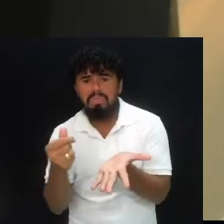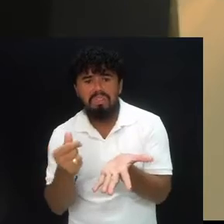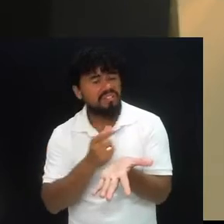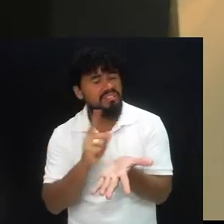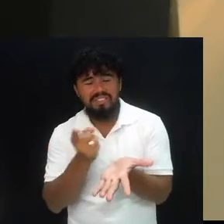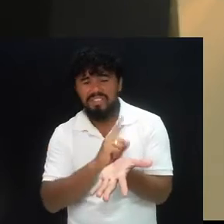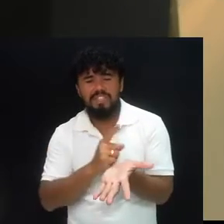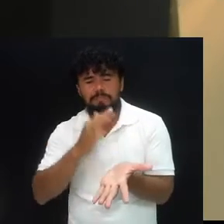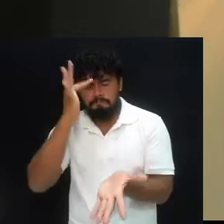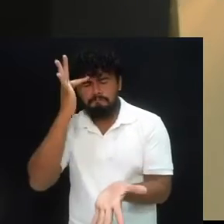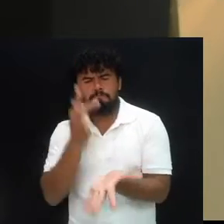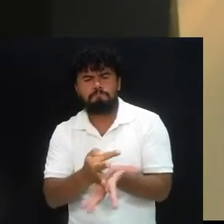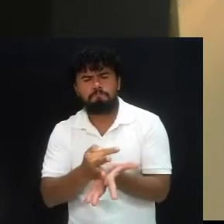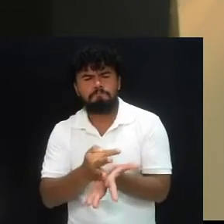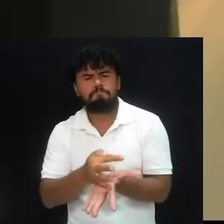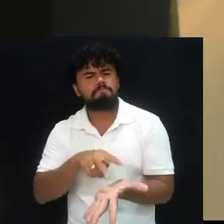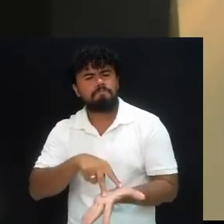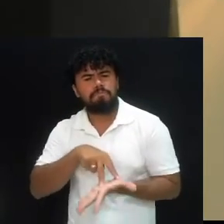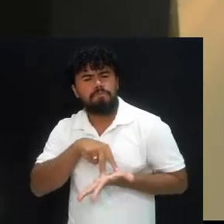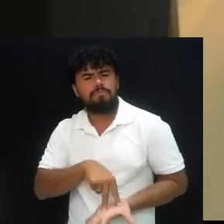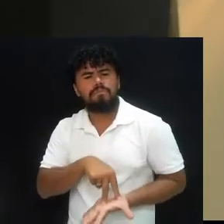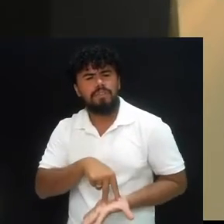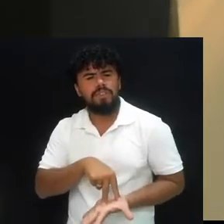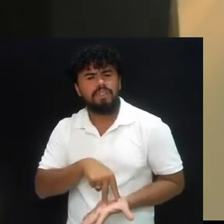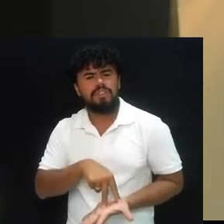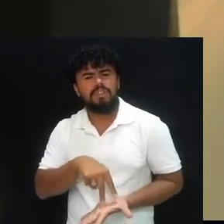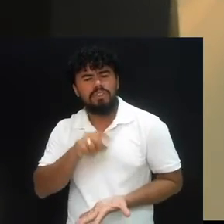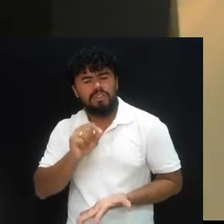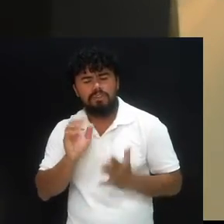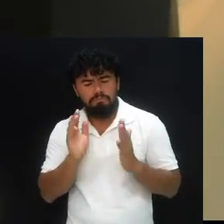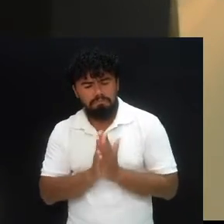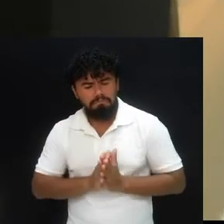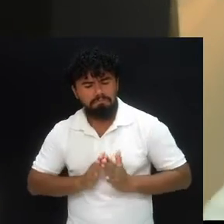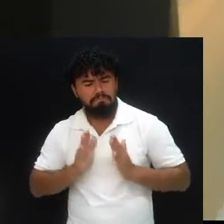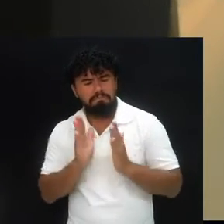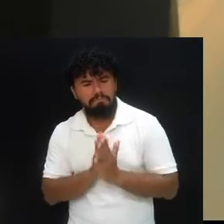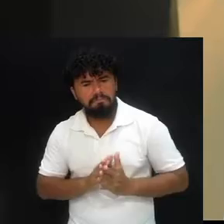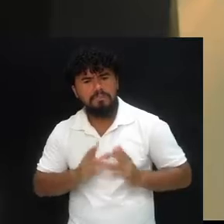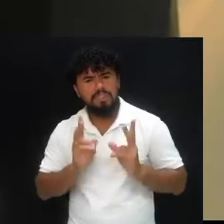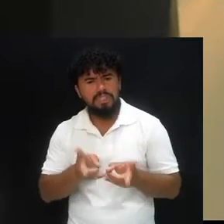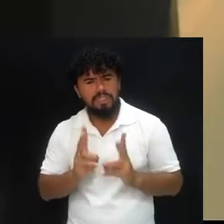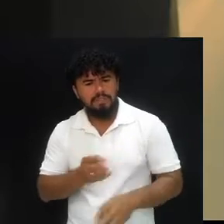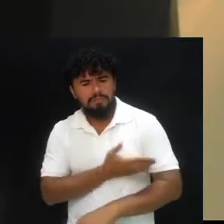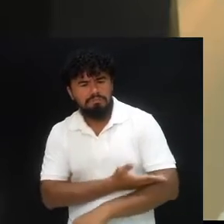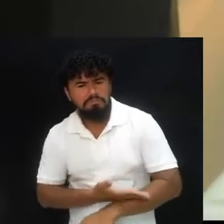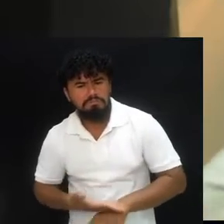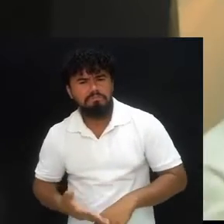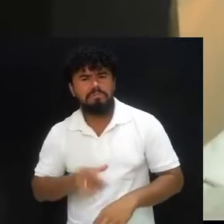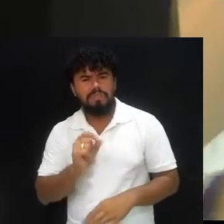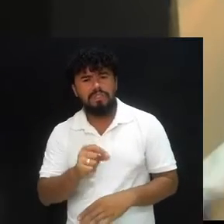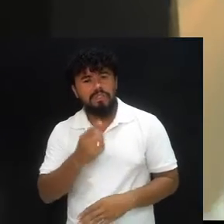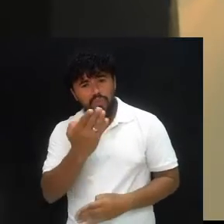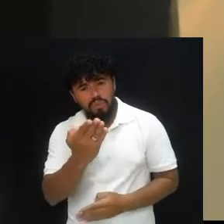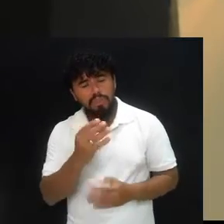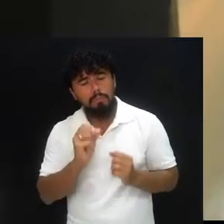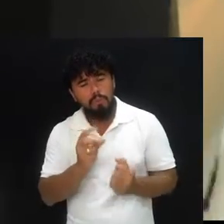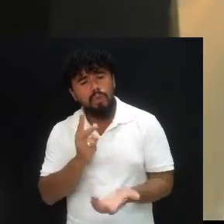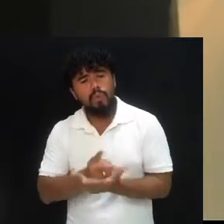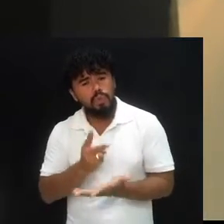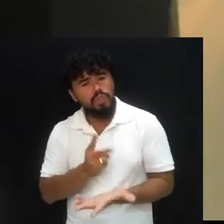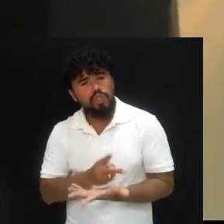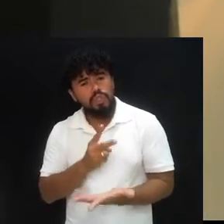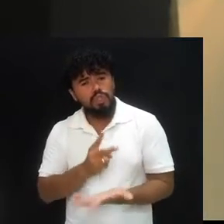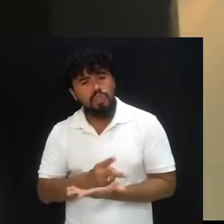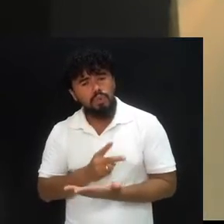simplesmente continuava, como costumava fazer. Que os seus costumes espirituais, que suas disciplinas espirituais, você possa dar prosseguimento